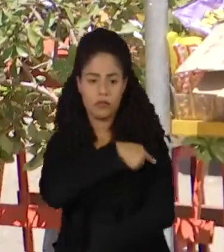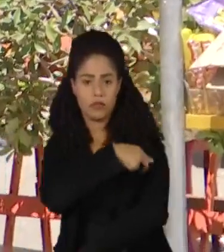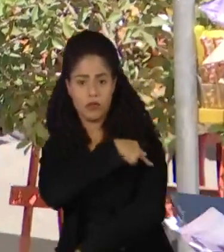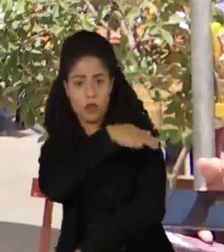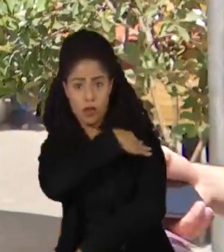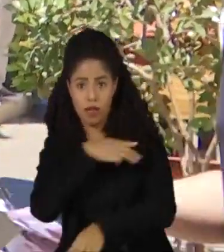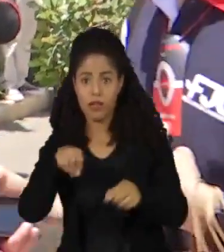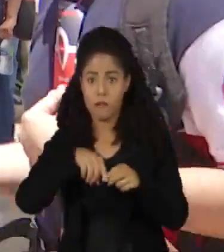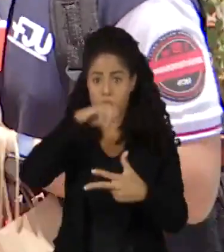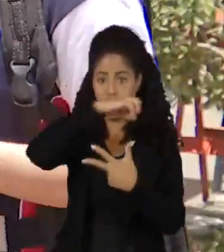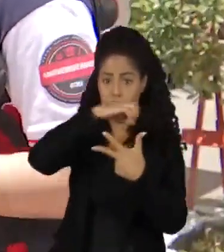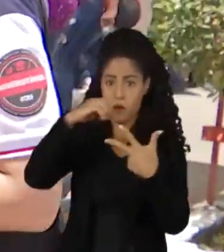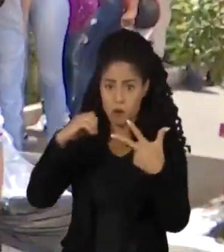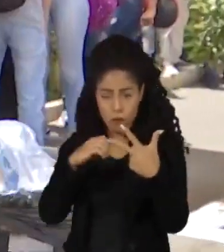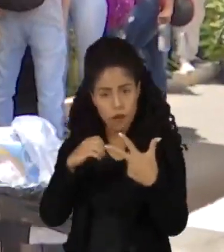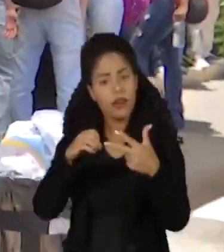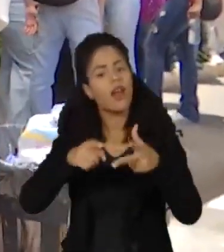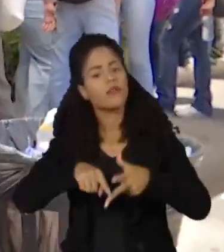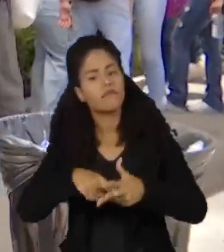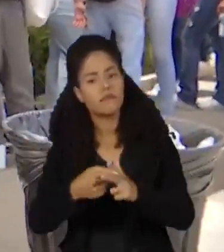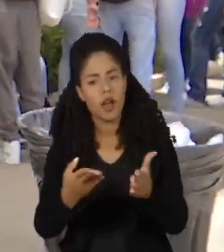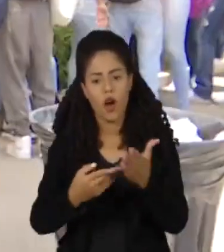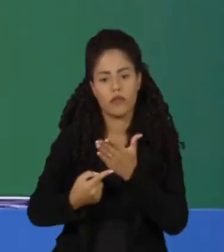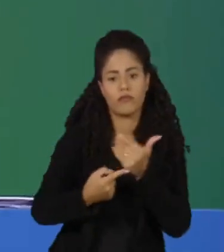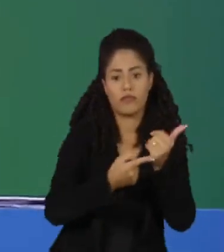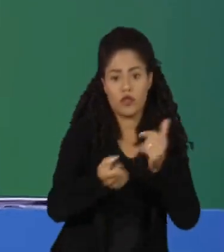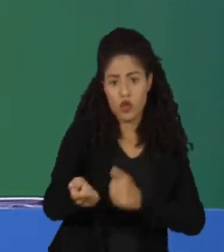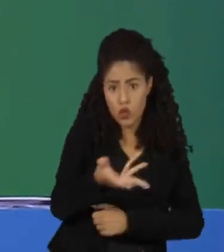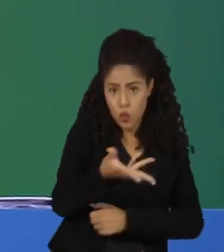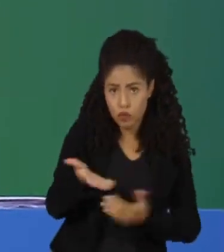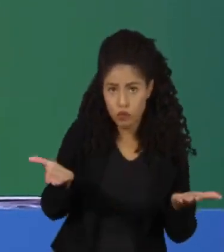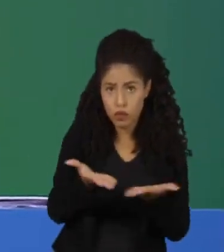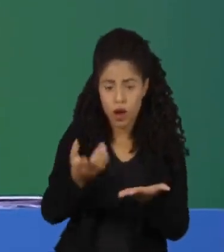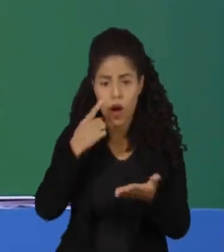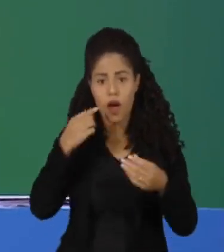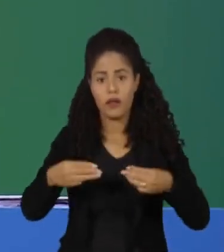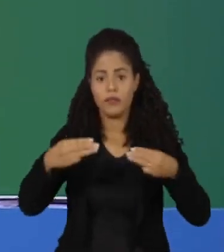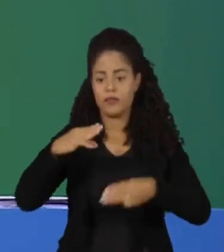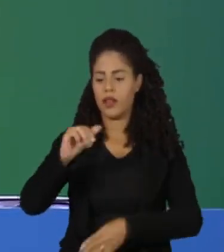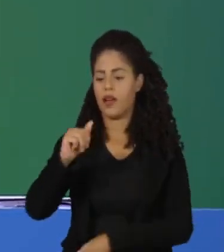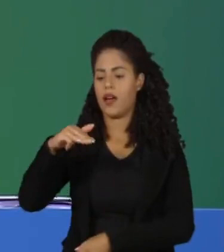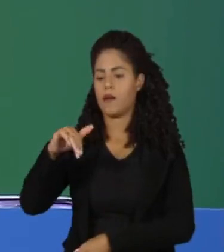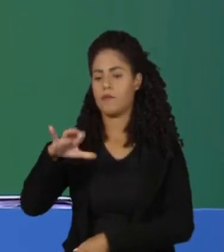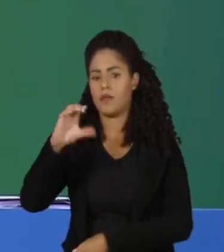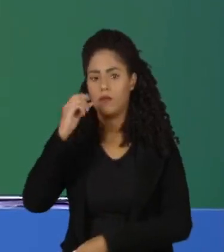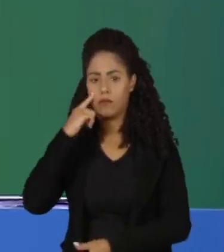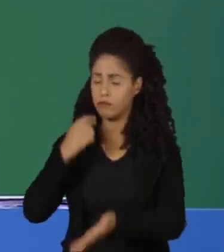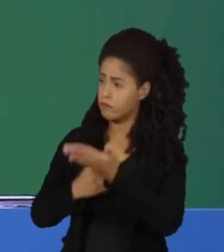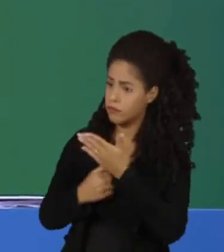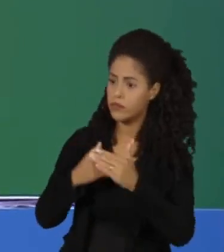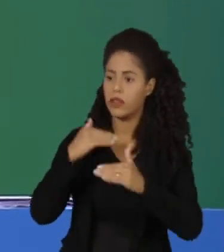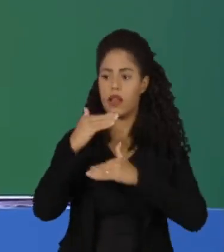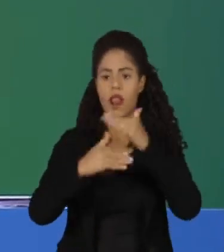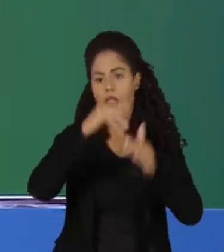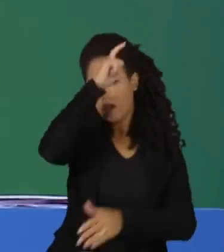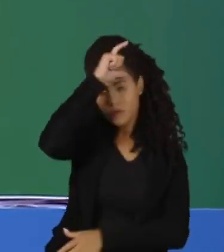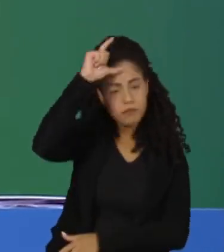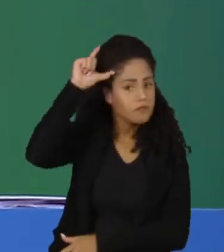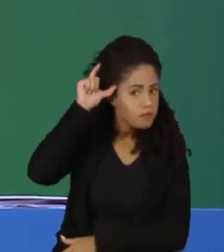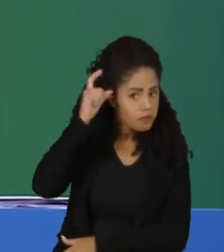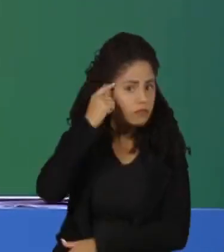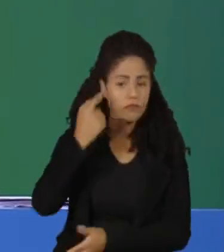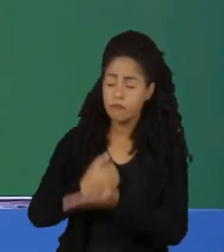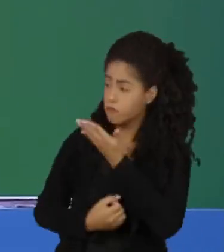o Enem, que seria atualizado a partir das mudanças curriculares. Segundo o ministro Camilo Santana, os avanços no cronograma de